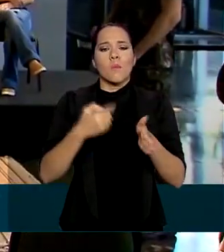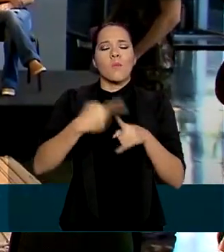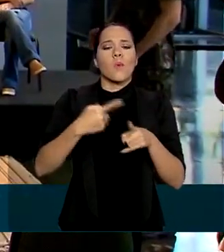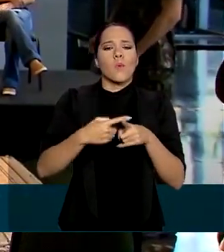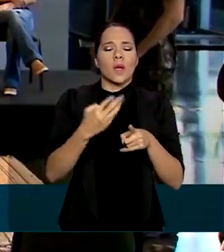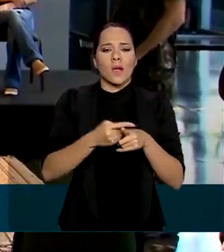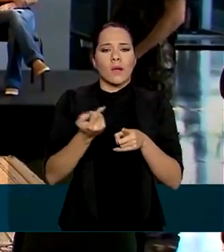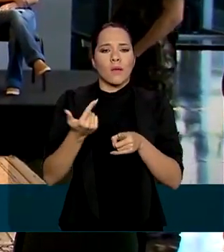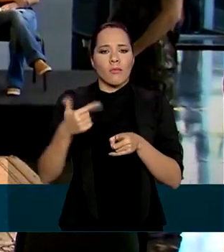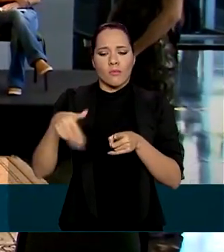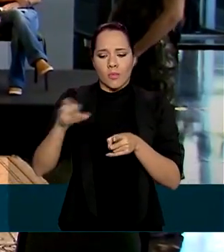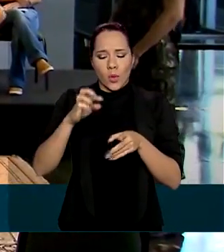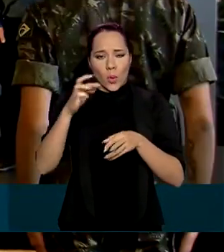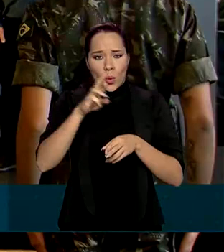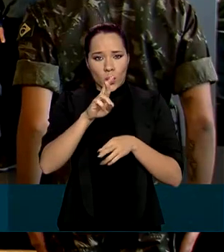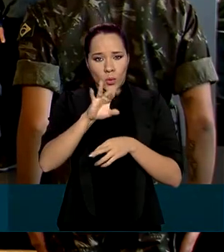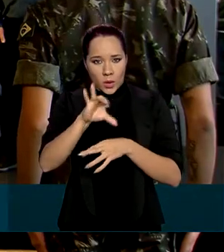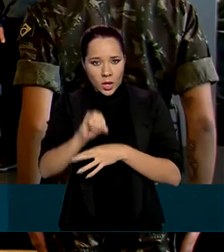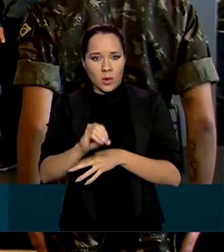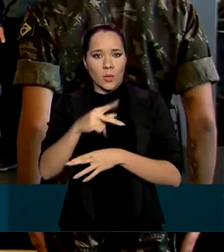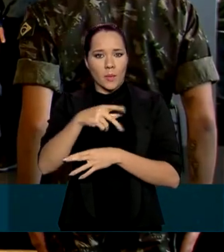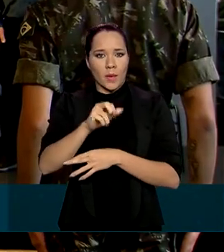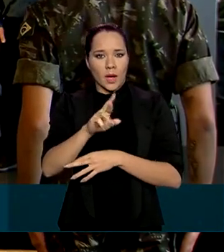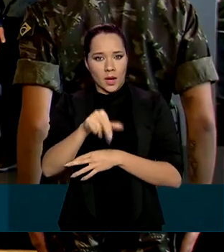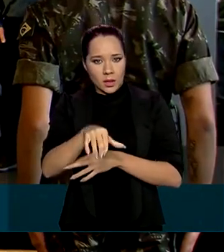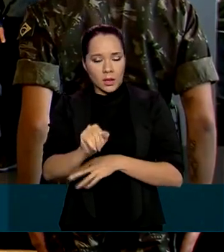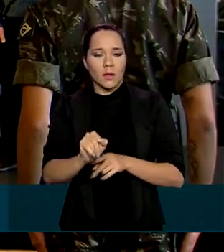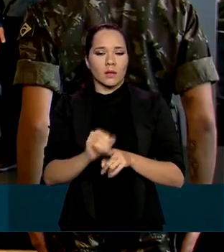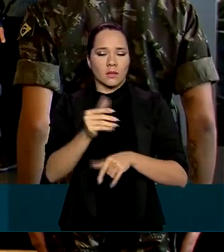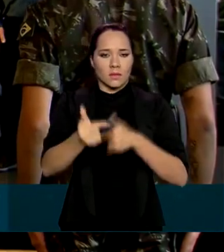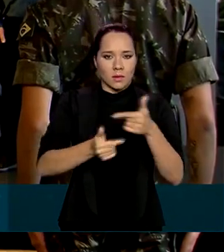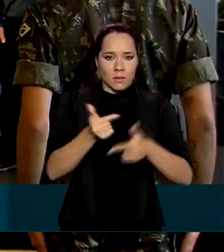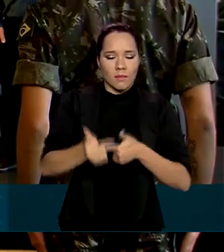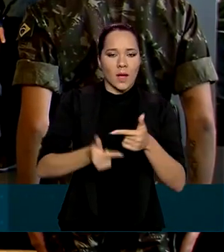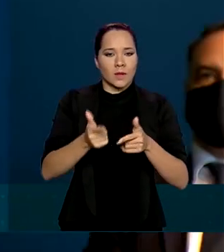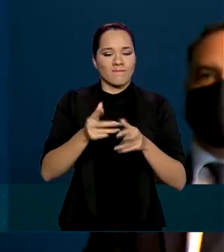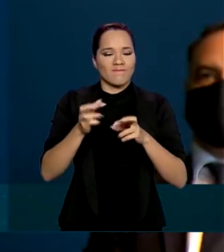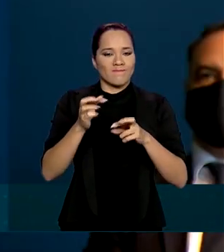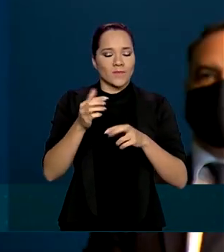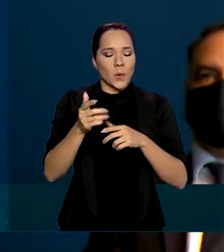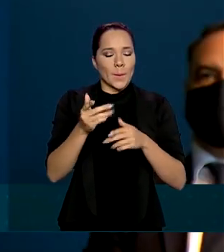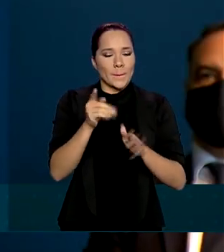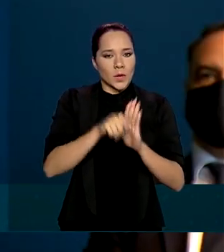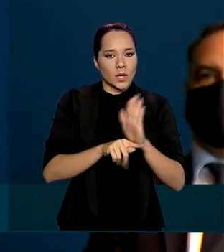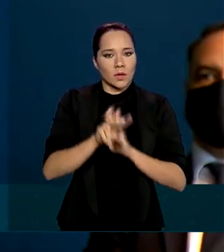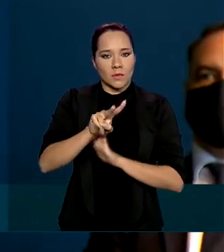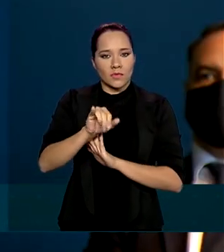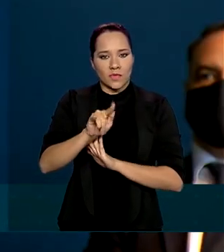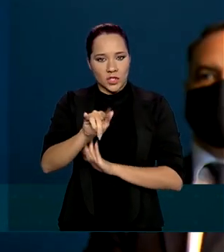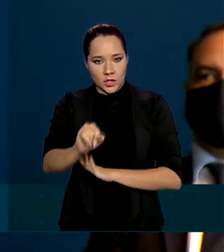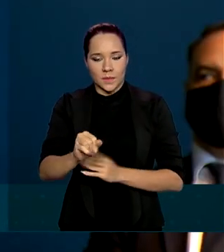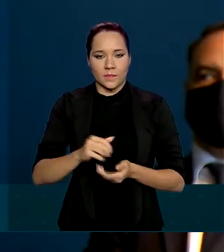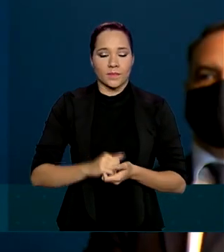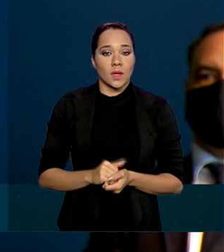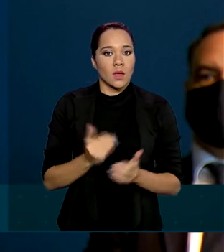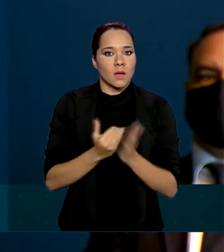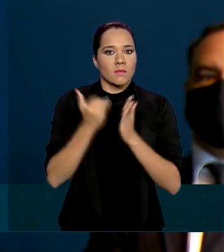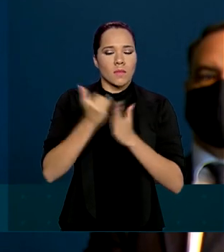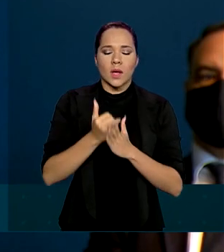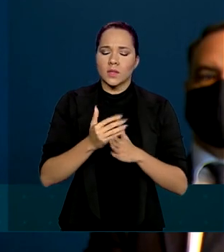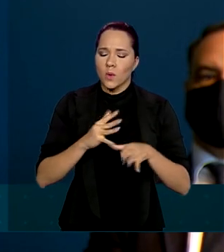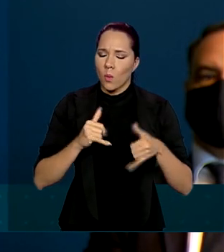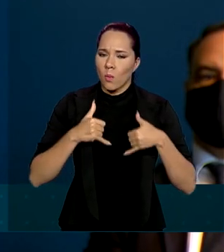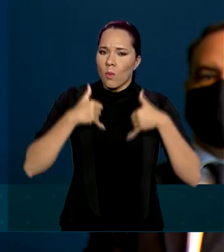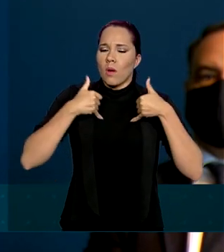um patrulhamento no Rio Paraná, numa operação do programa Vigia. Mais do que honrar aqueles que defendiam a